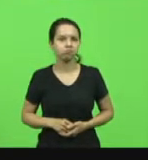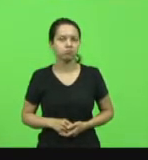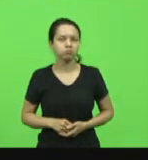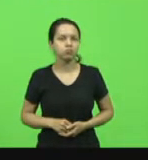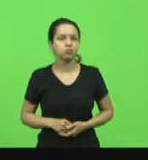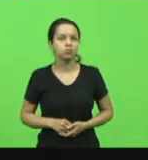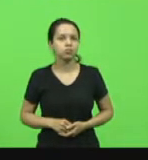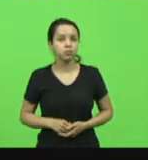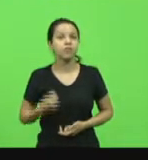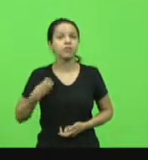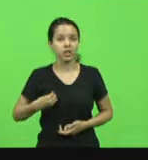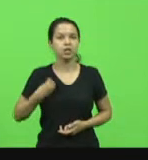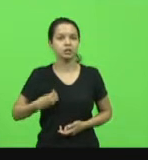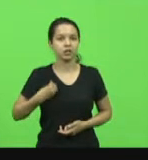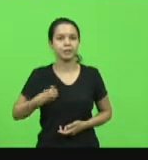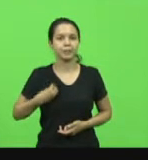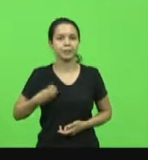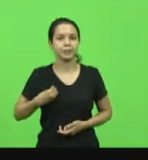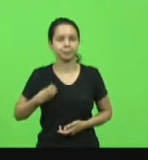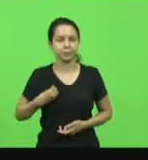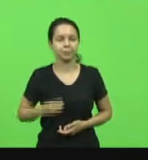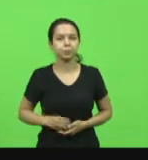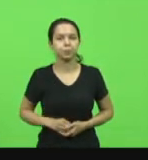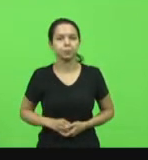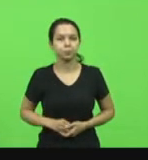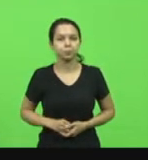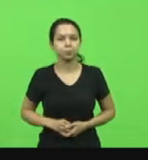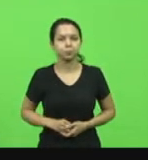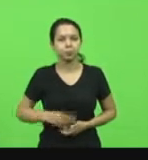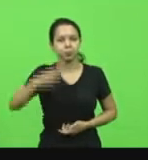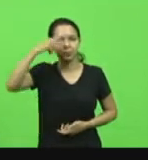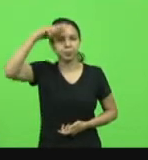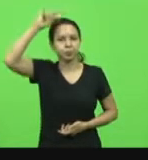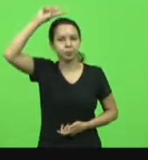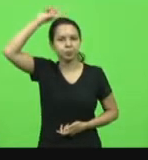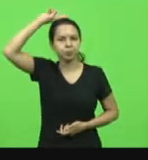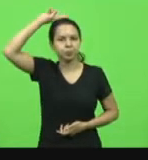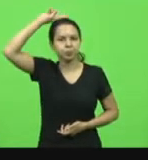Presente, presente. Deputado Doutor Vicente Caropreso.